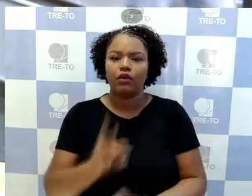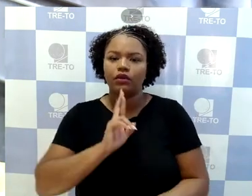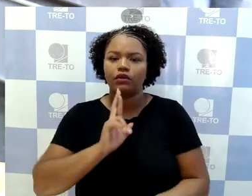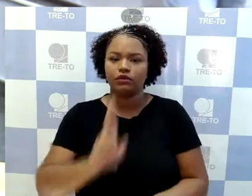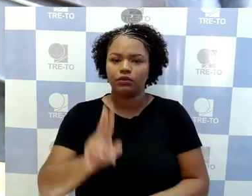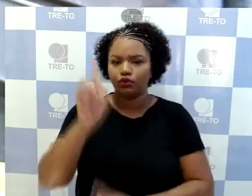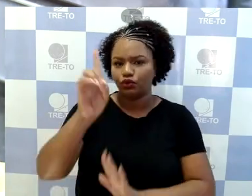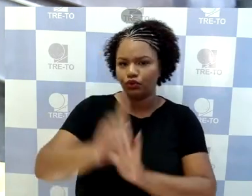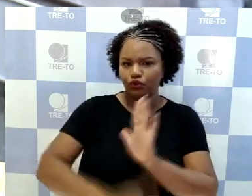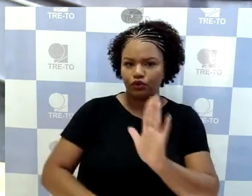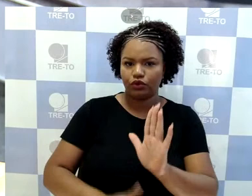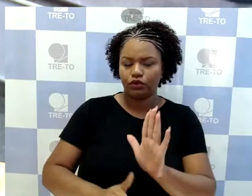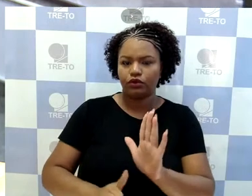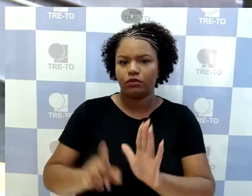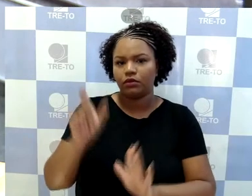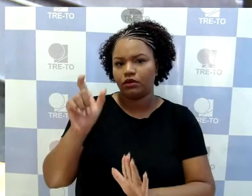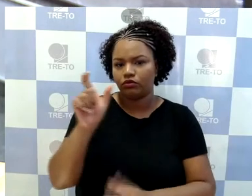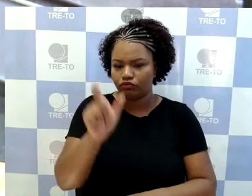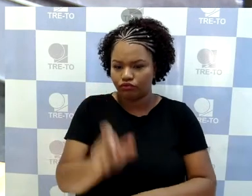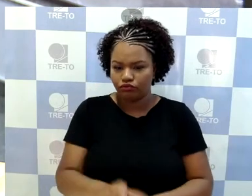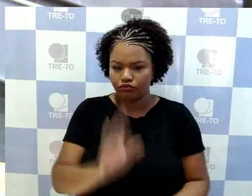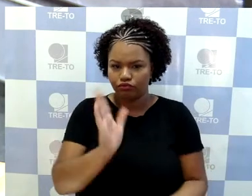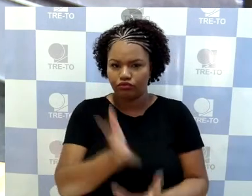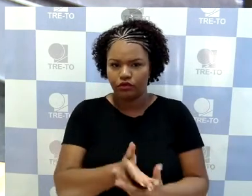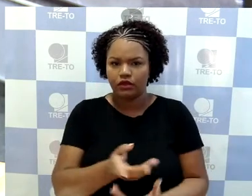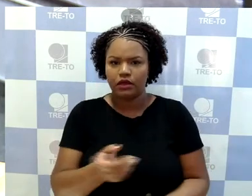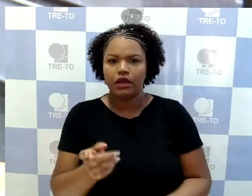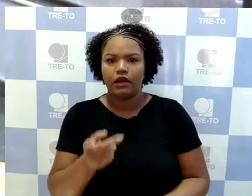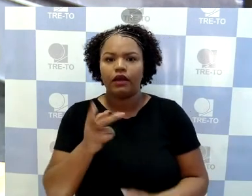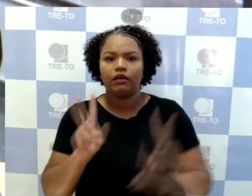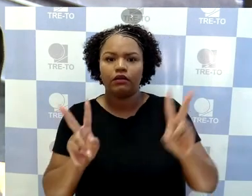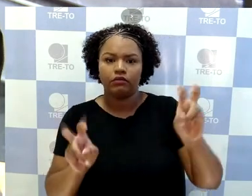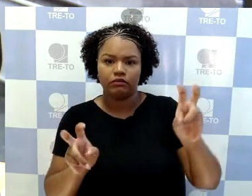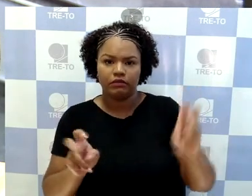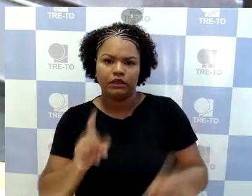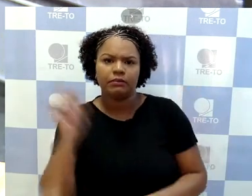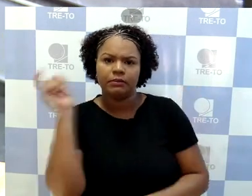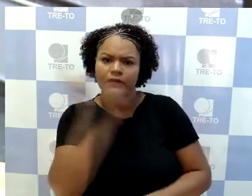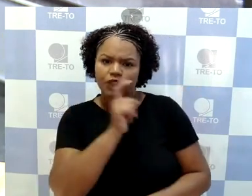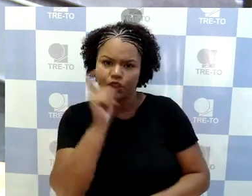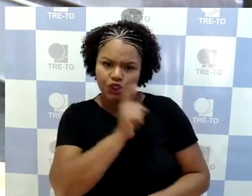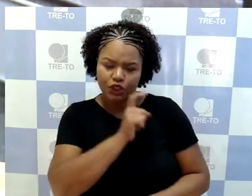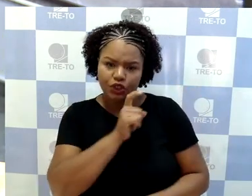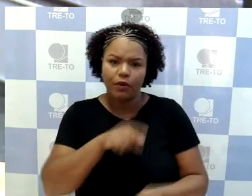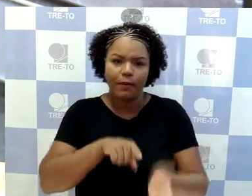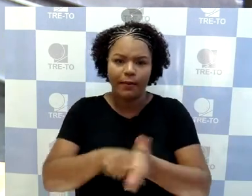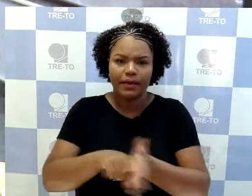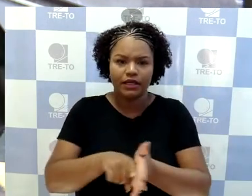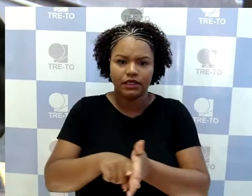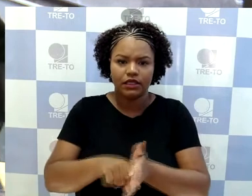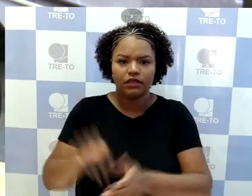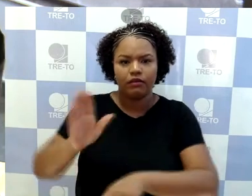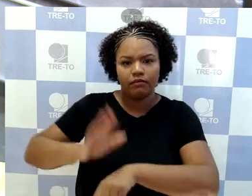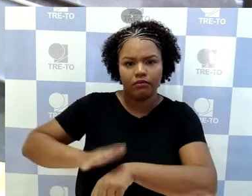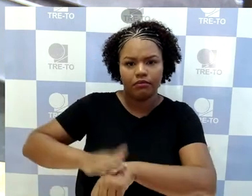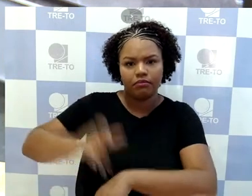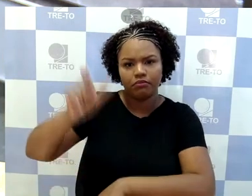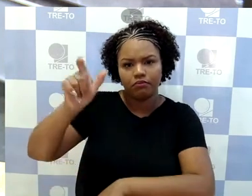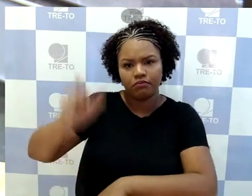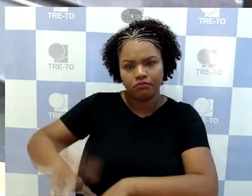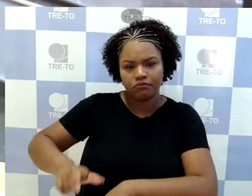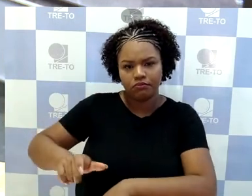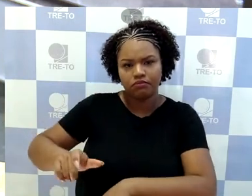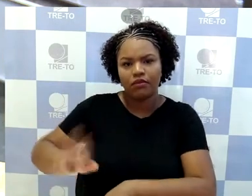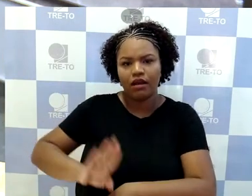aspas, mentido a respeito das pesquisas divulgadas pela candidata. E, repito, o Hora